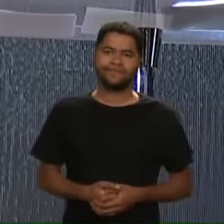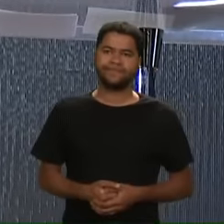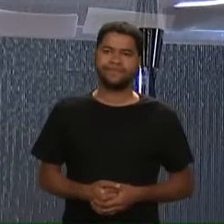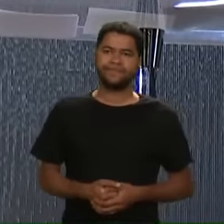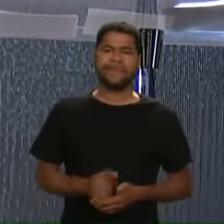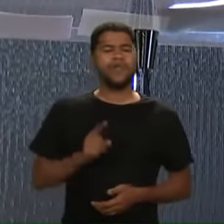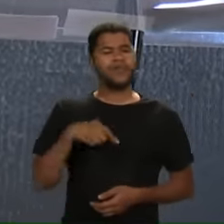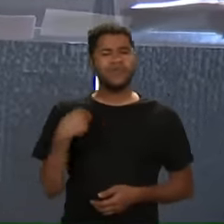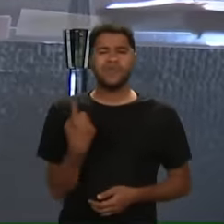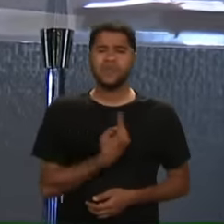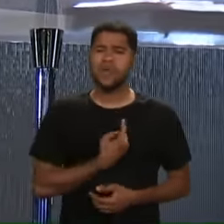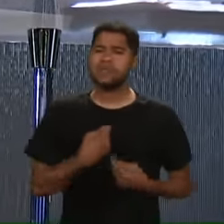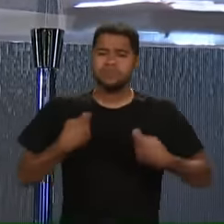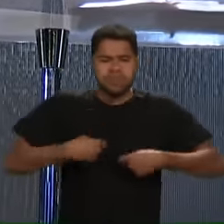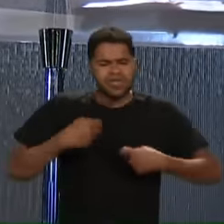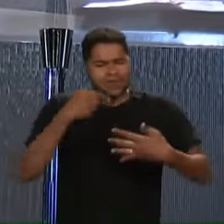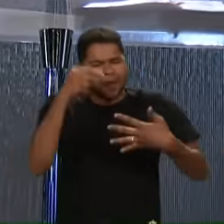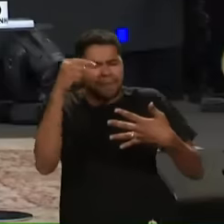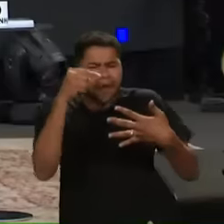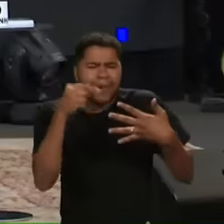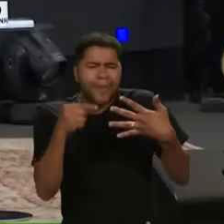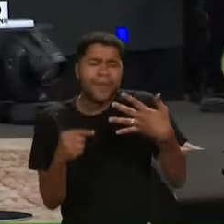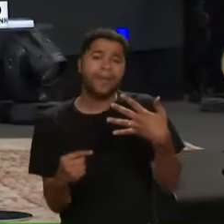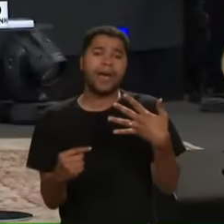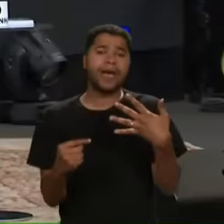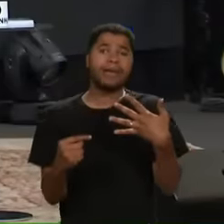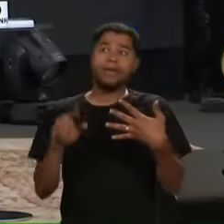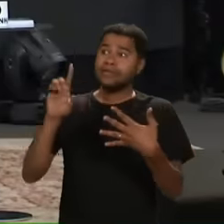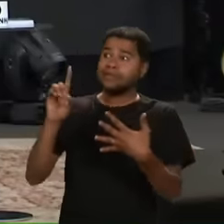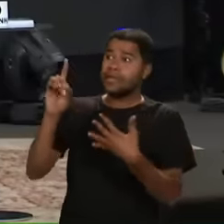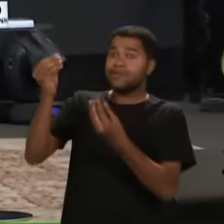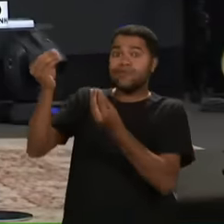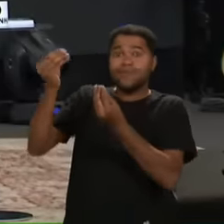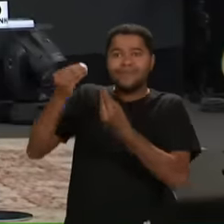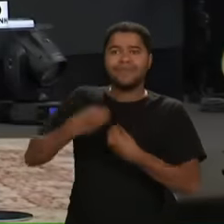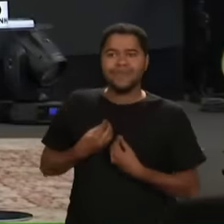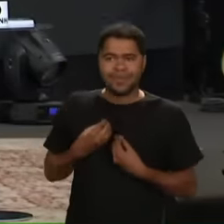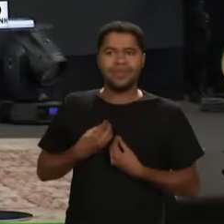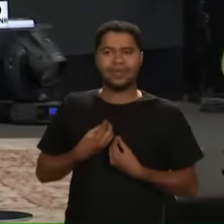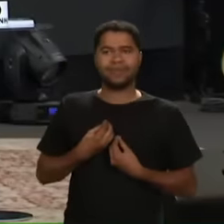Nós temos que ter Nós Tudo isso Porque Deus nos tem dado